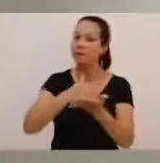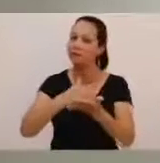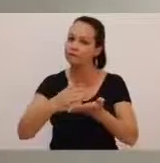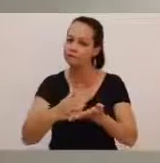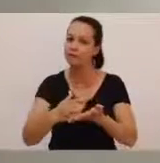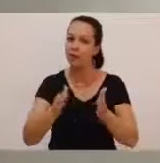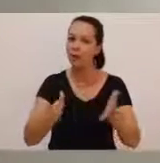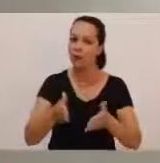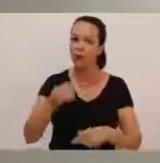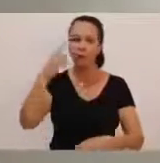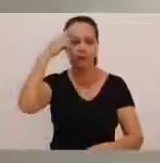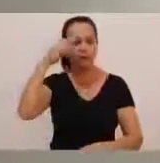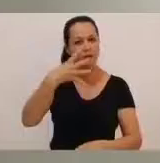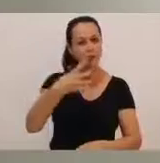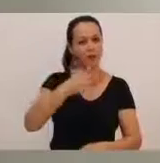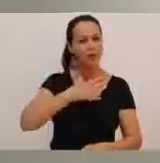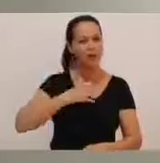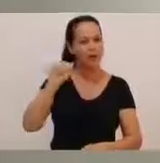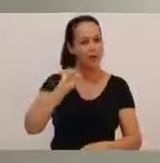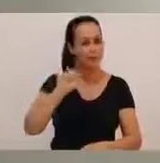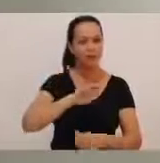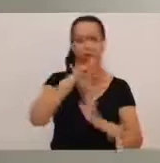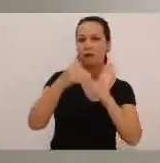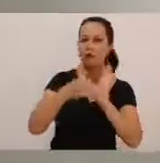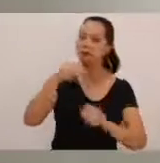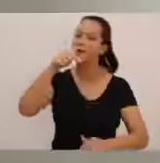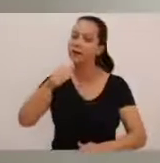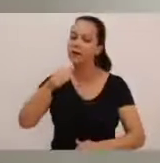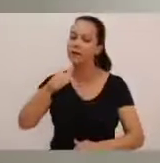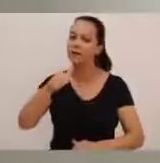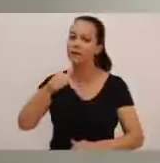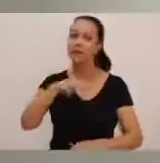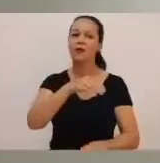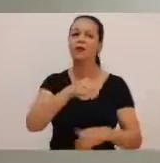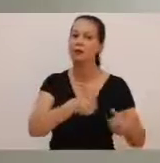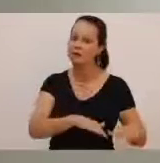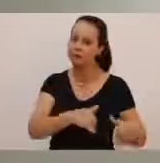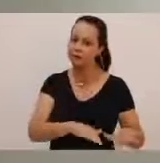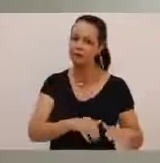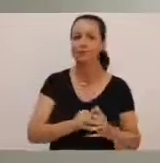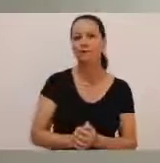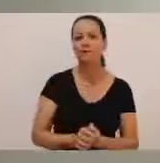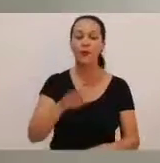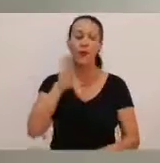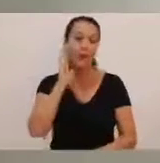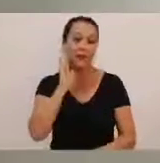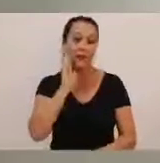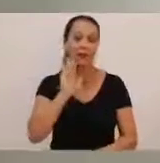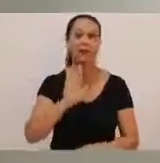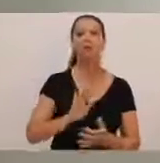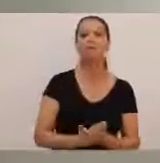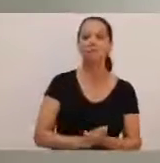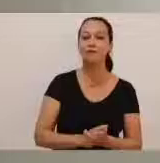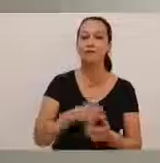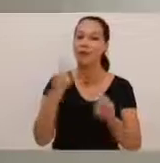inscrições começam agora, no dia 4 de agosto e vão até o dia 7 de setembro. E olha que